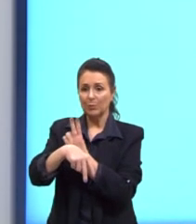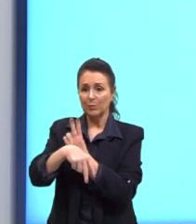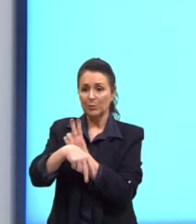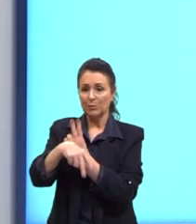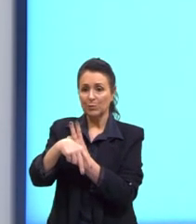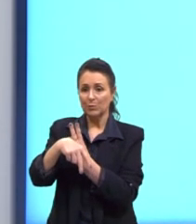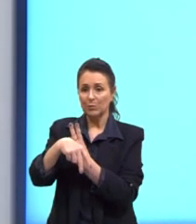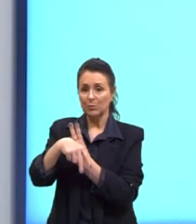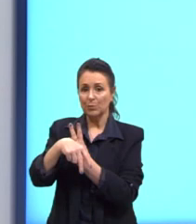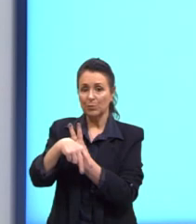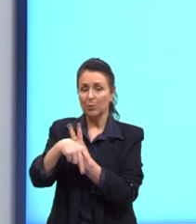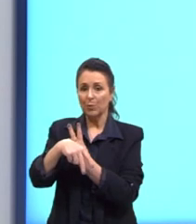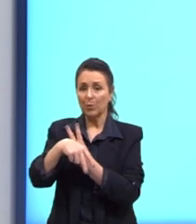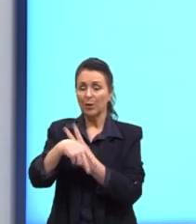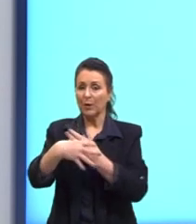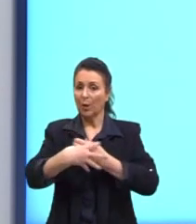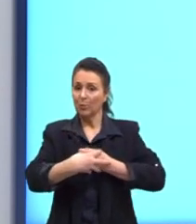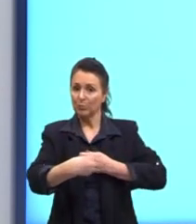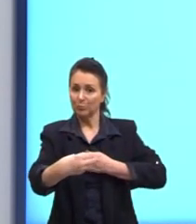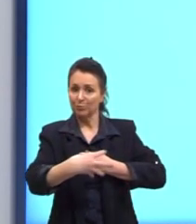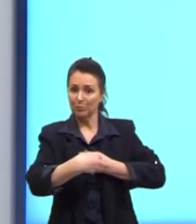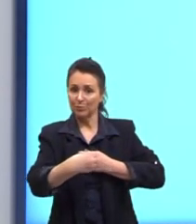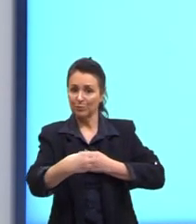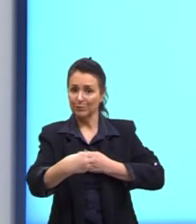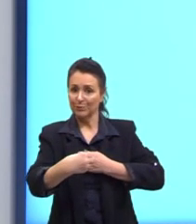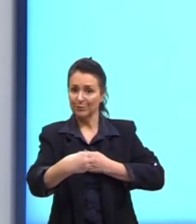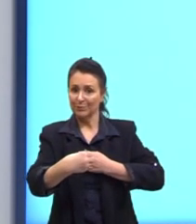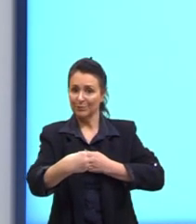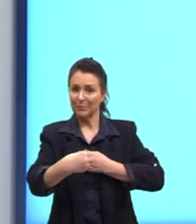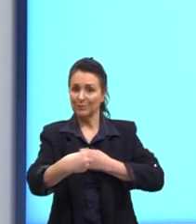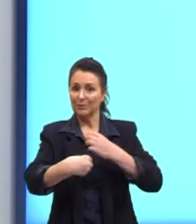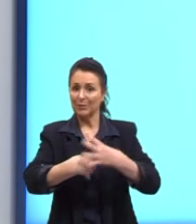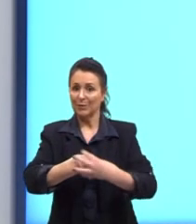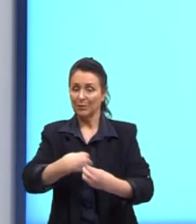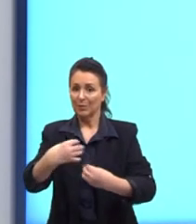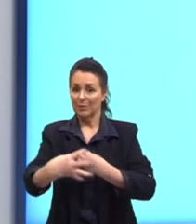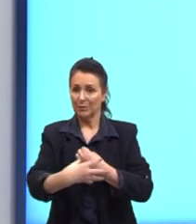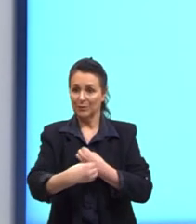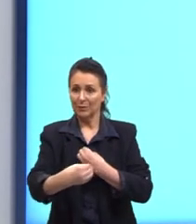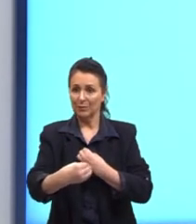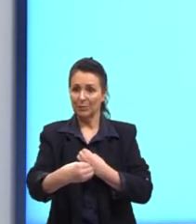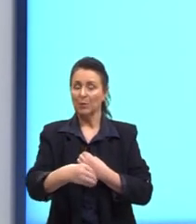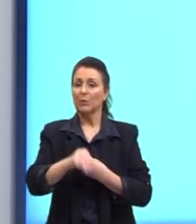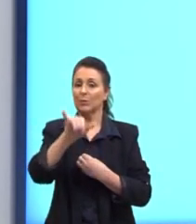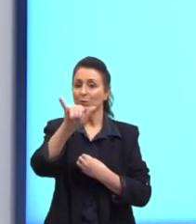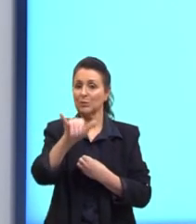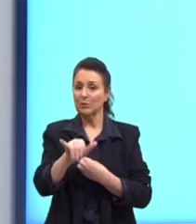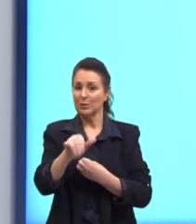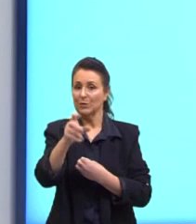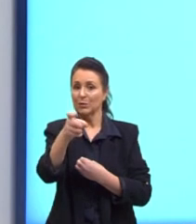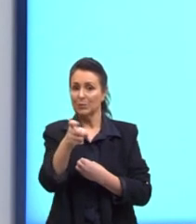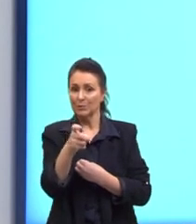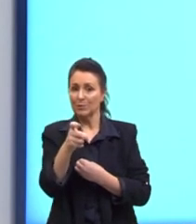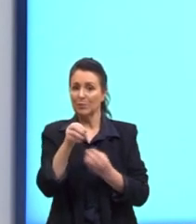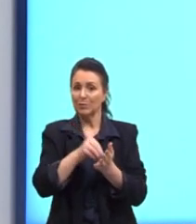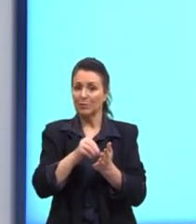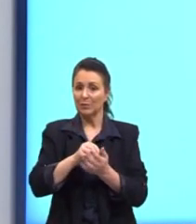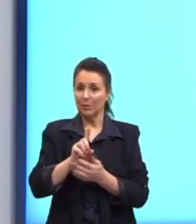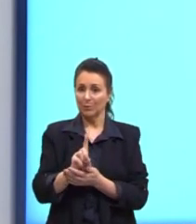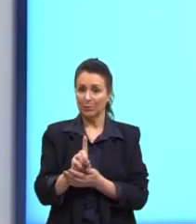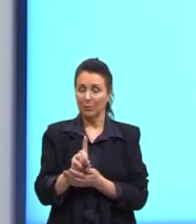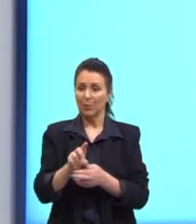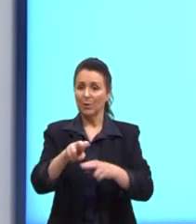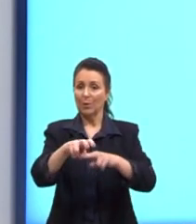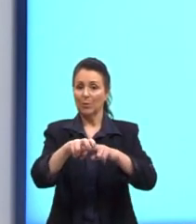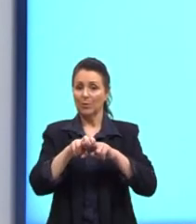germinativo. No cromossomo sexual, onde era para ser XX ou XY, falta um, causada